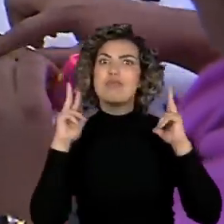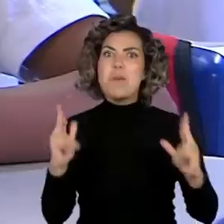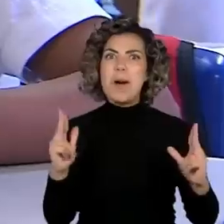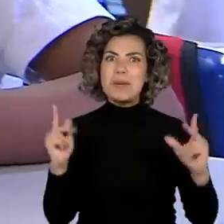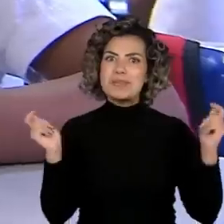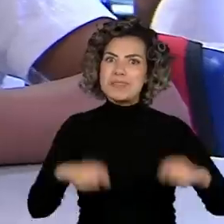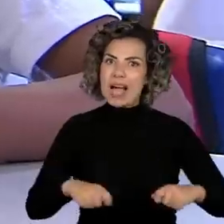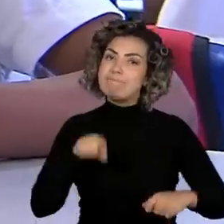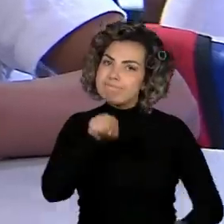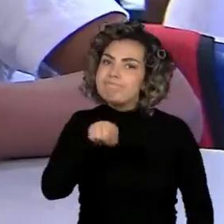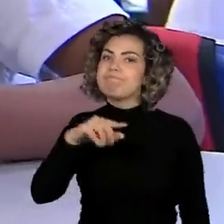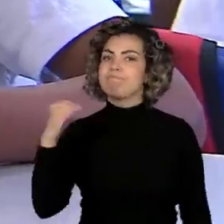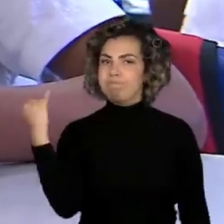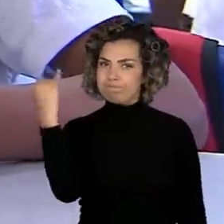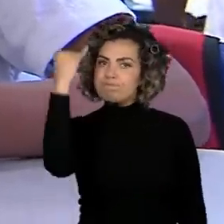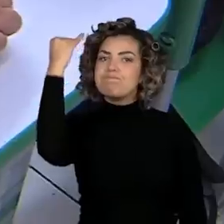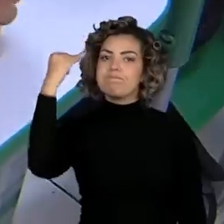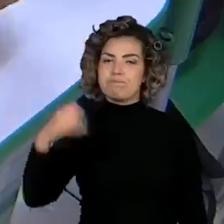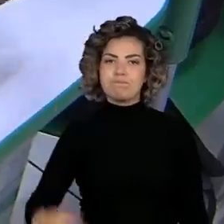escola.